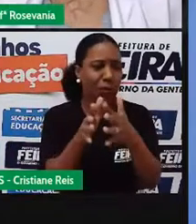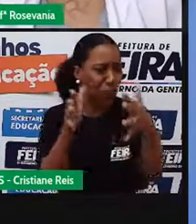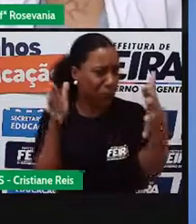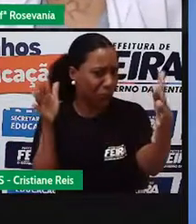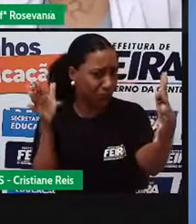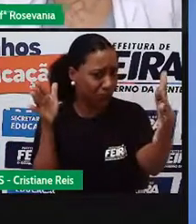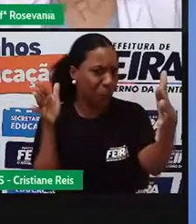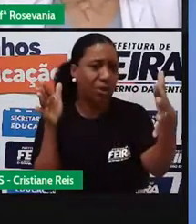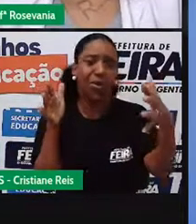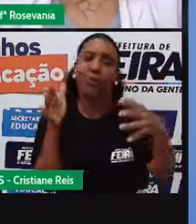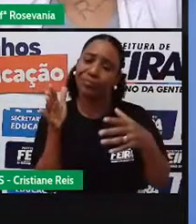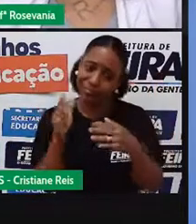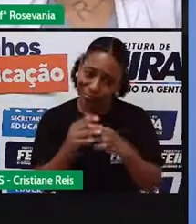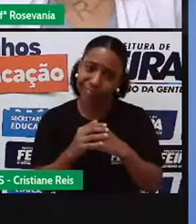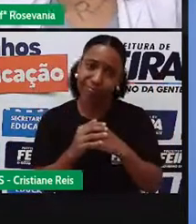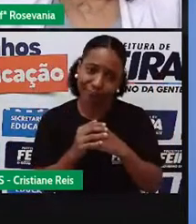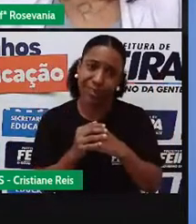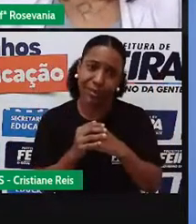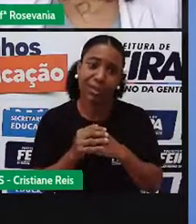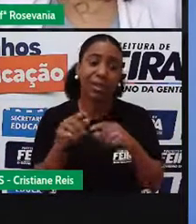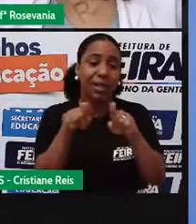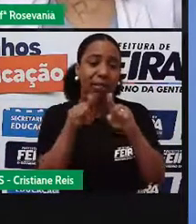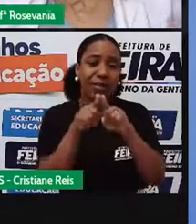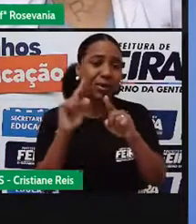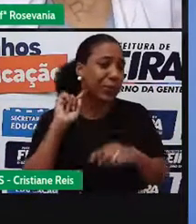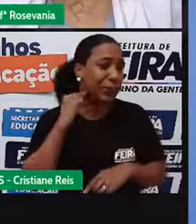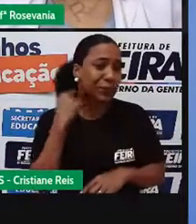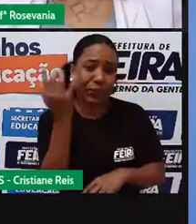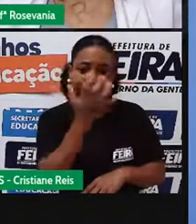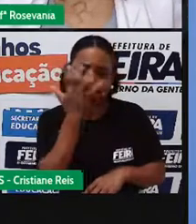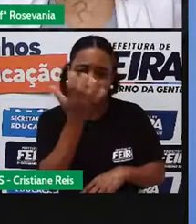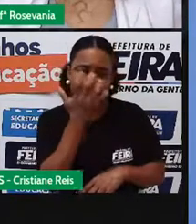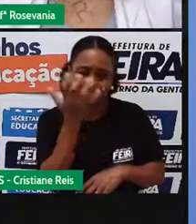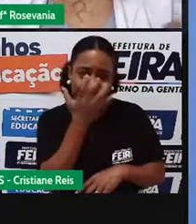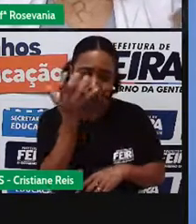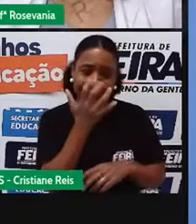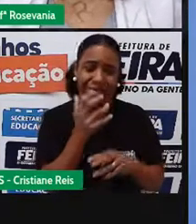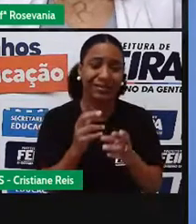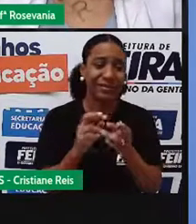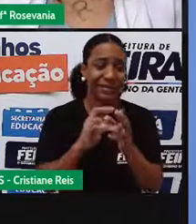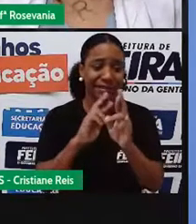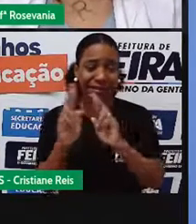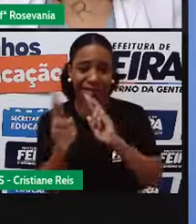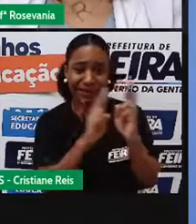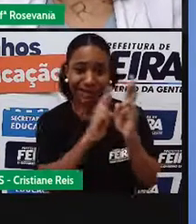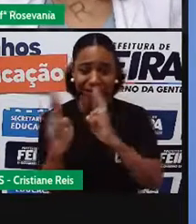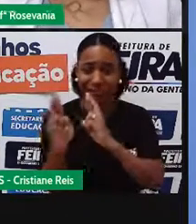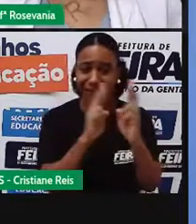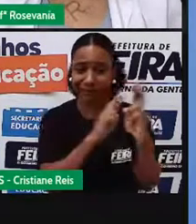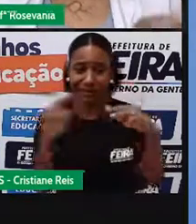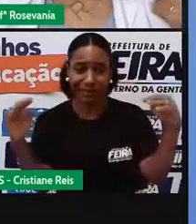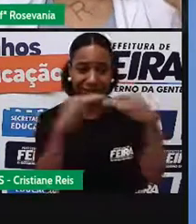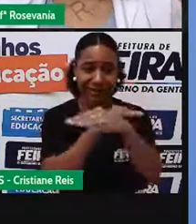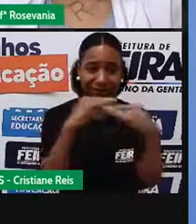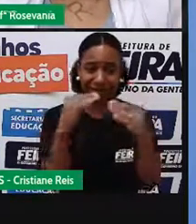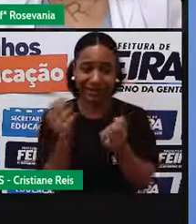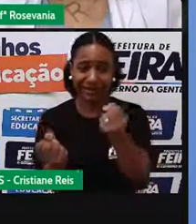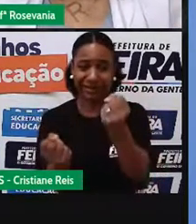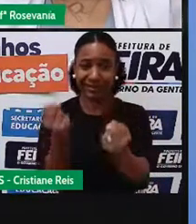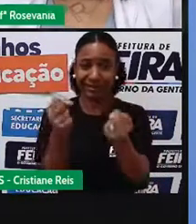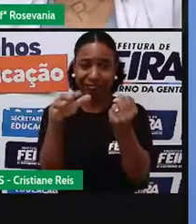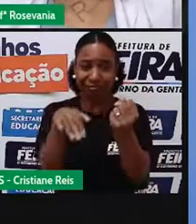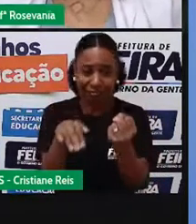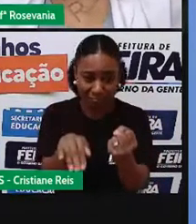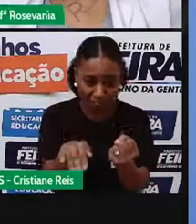CO2 o tempo todo, sujeito a atraso, desvios no trânsito, né, as estradas esburacadas,